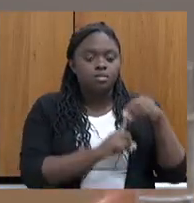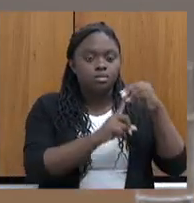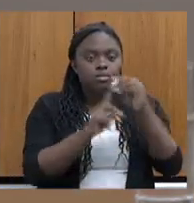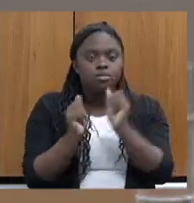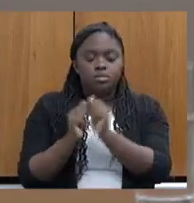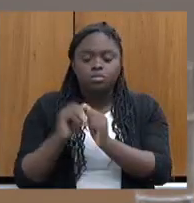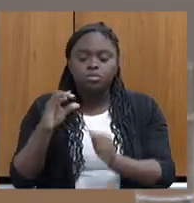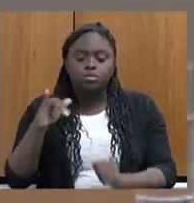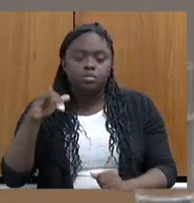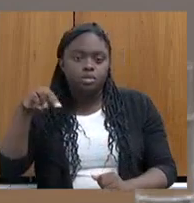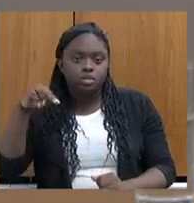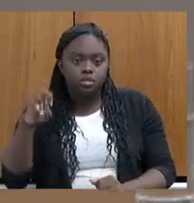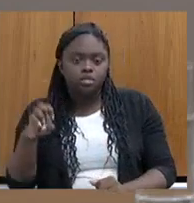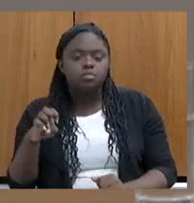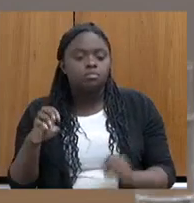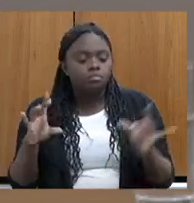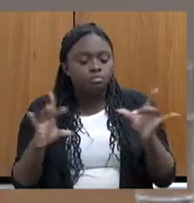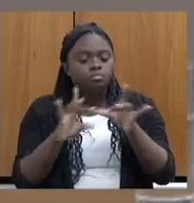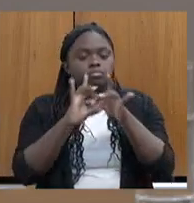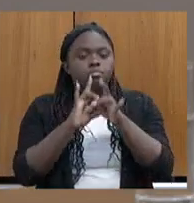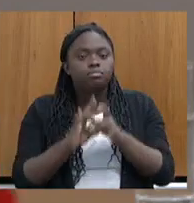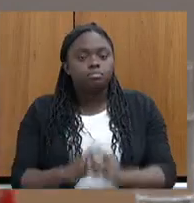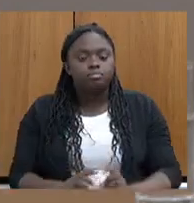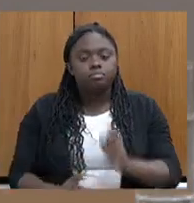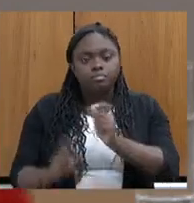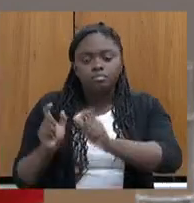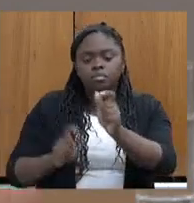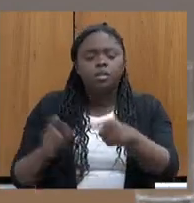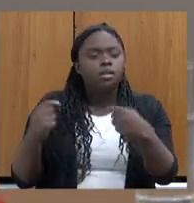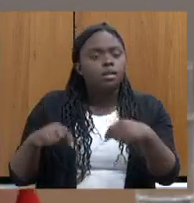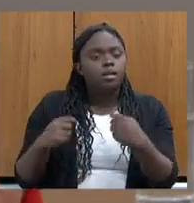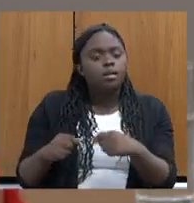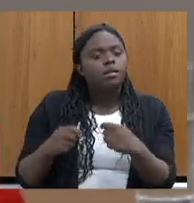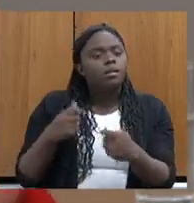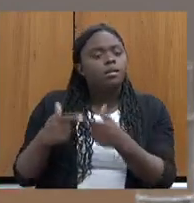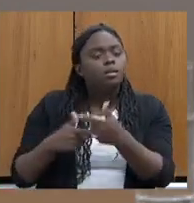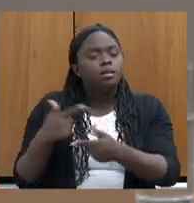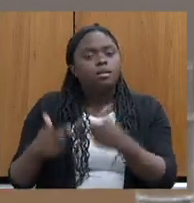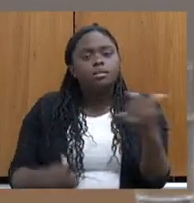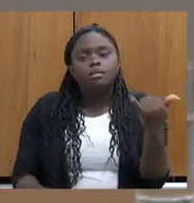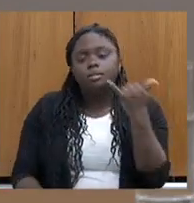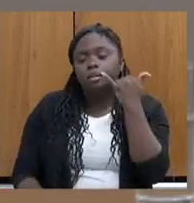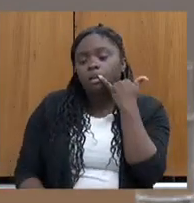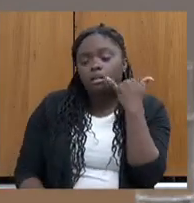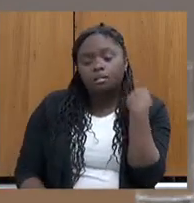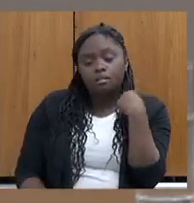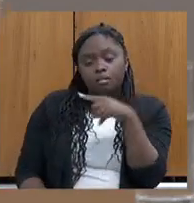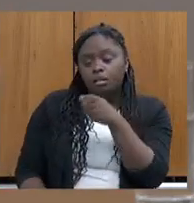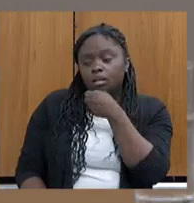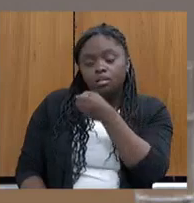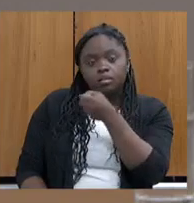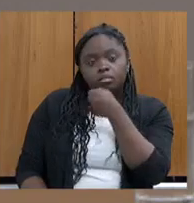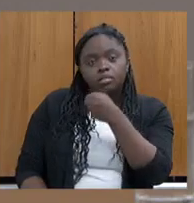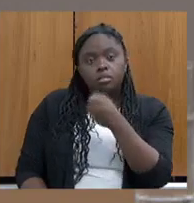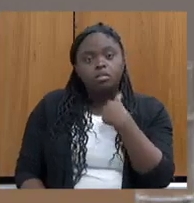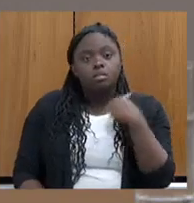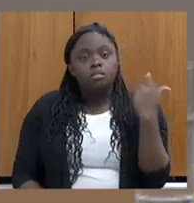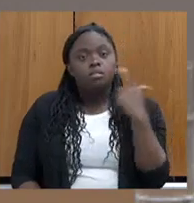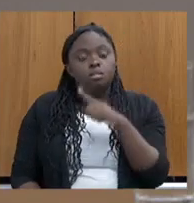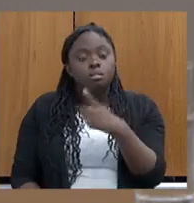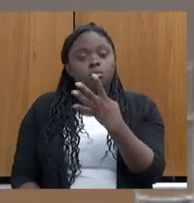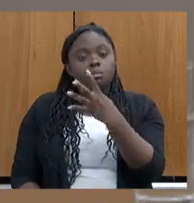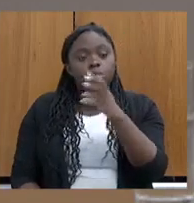que nós tínhamos vaga de emprego. Ligava para ir para uma entrevista. Eu consegui 400